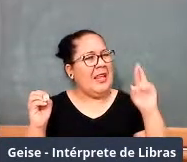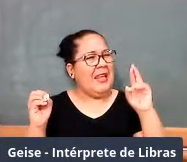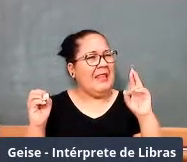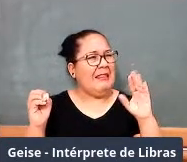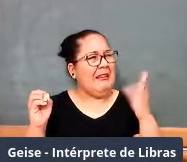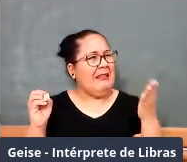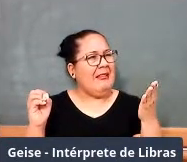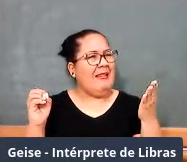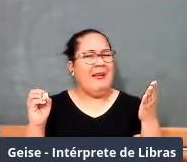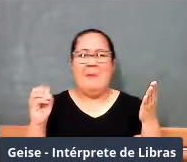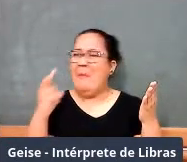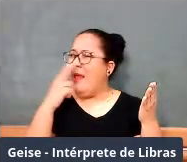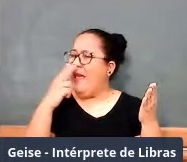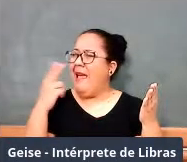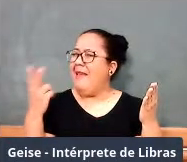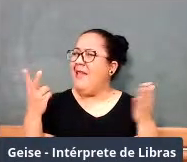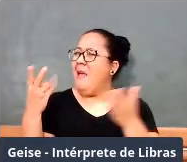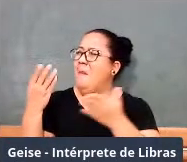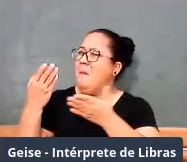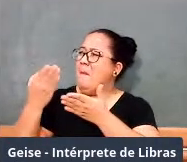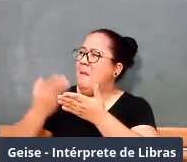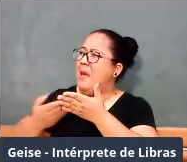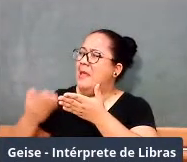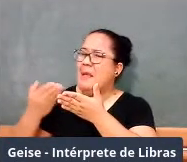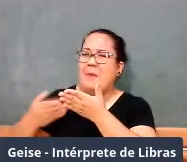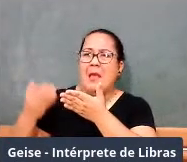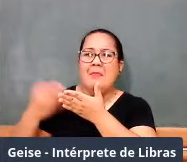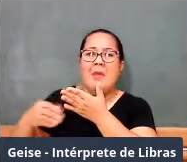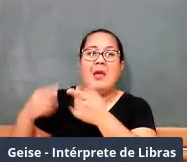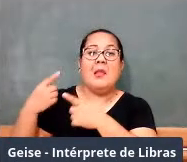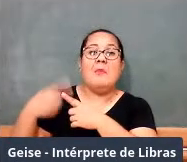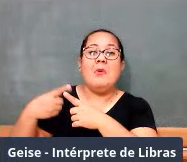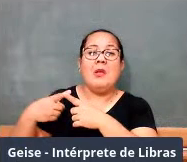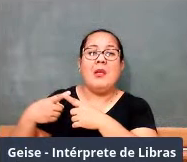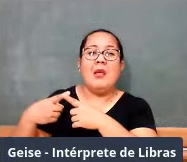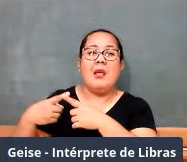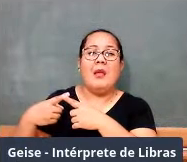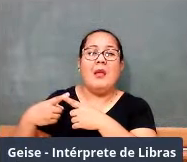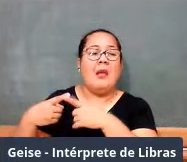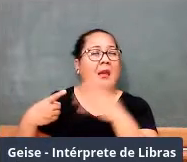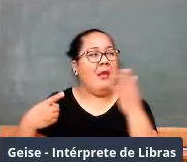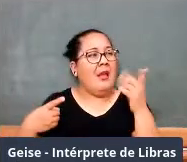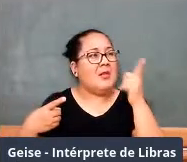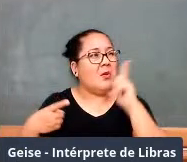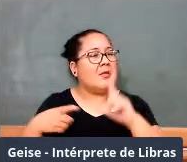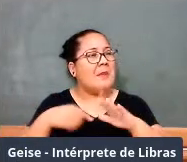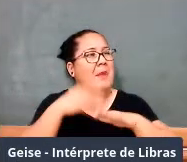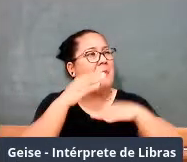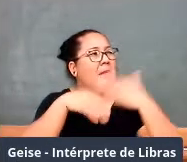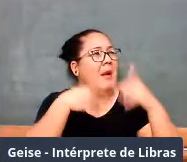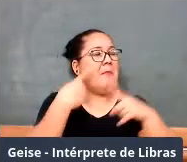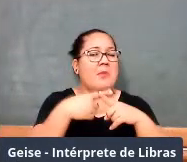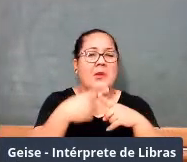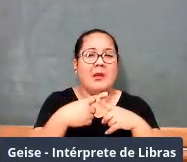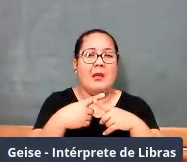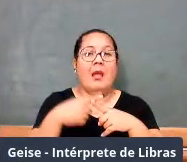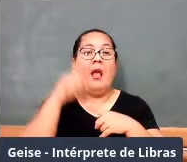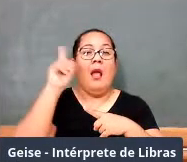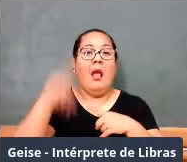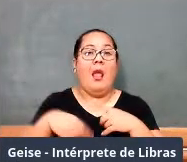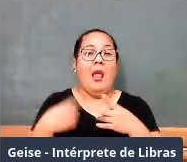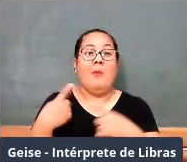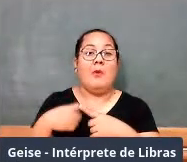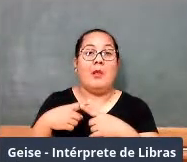Oriente, a União Soviética, tem um ensino das ciências mais avançados desde a